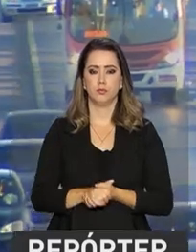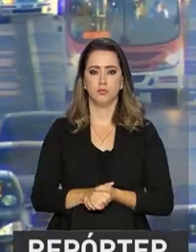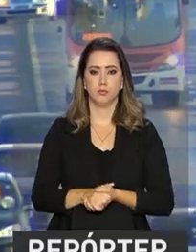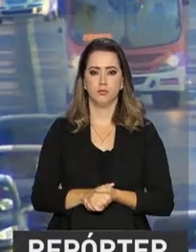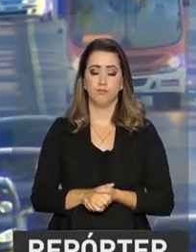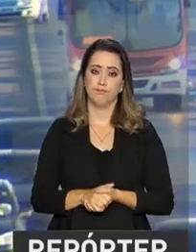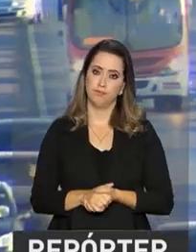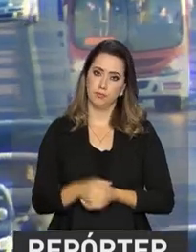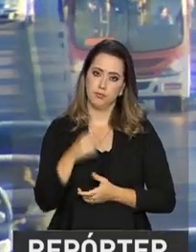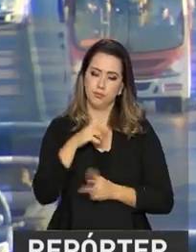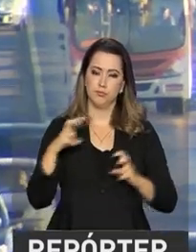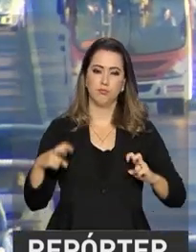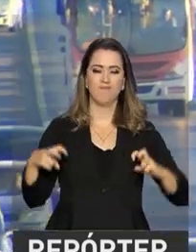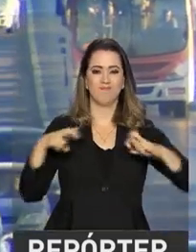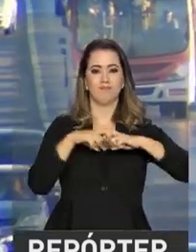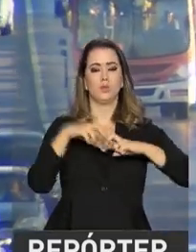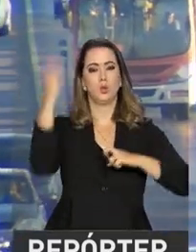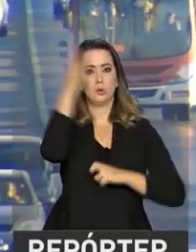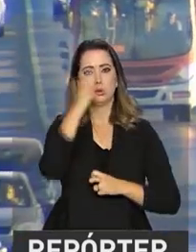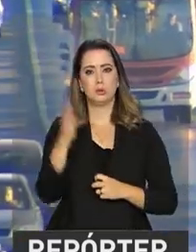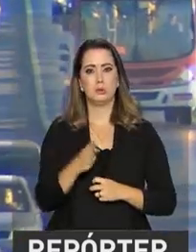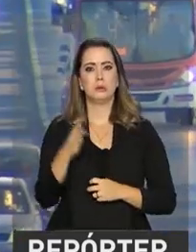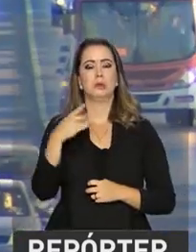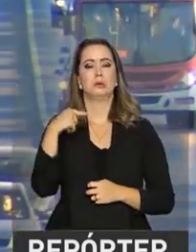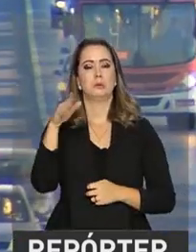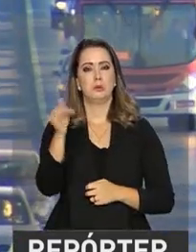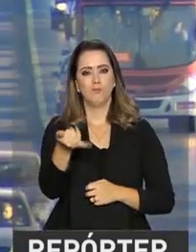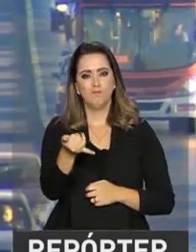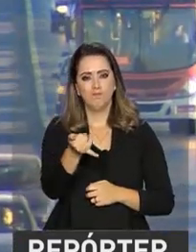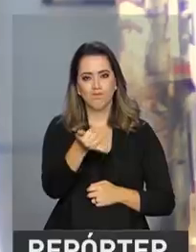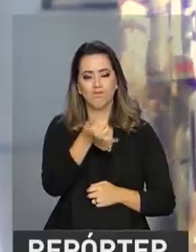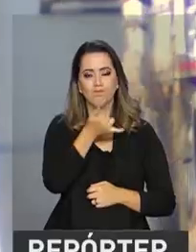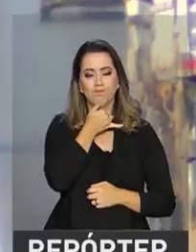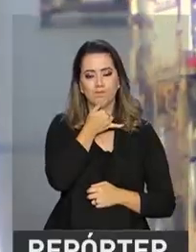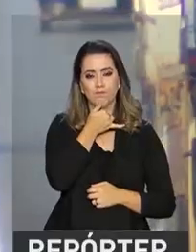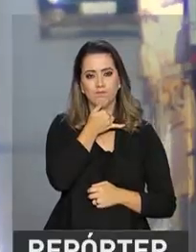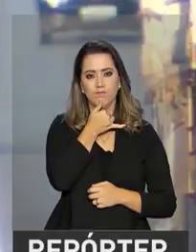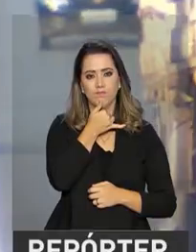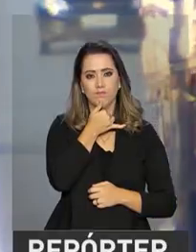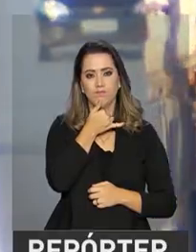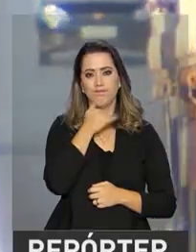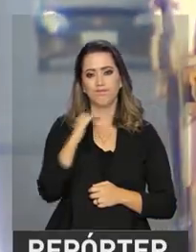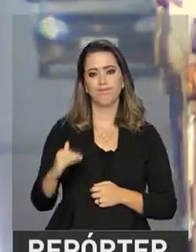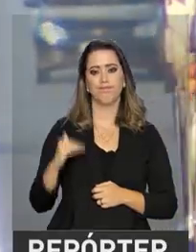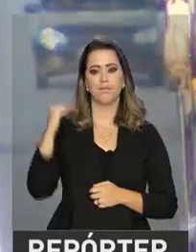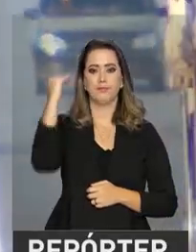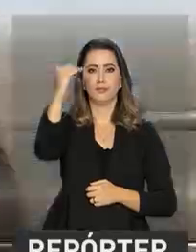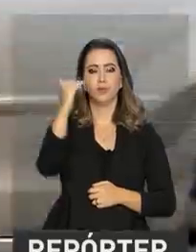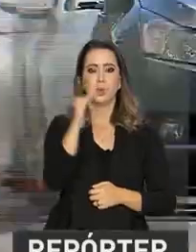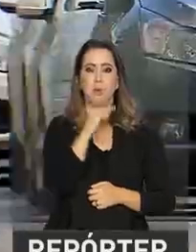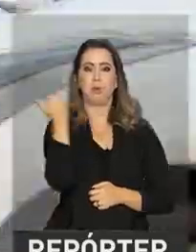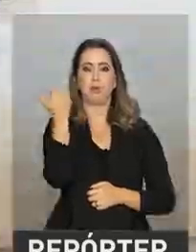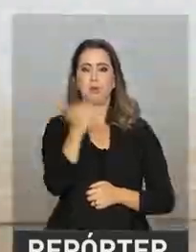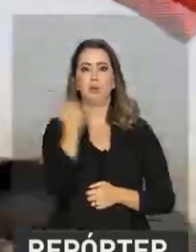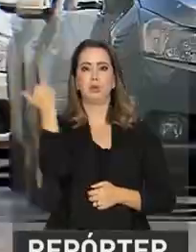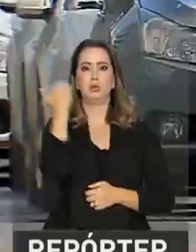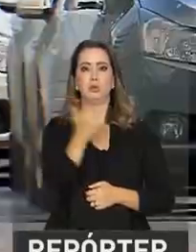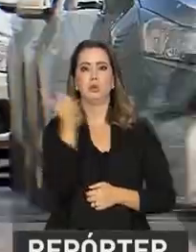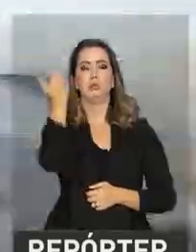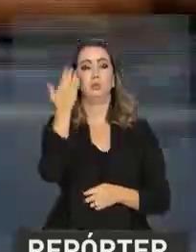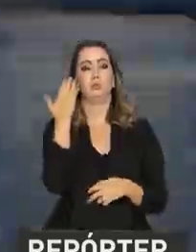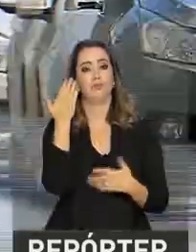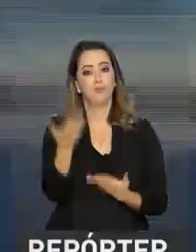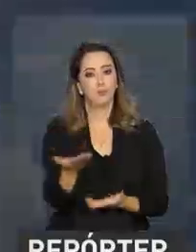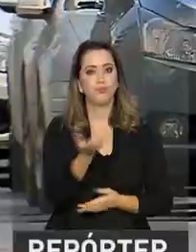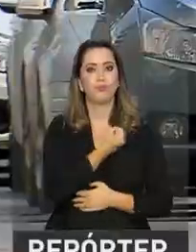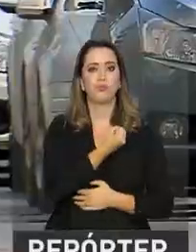É no trânsito que o Brasil amarga uma triste estatística, o número de acidentes fatais. De acordo com dados da